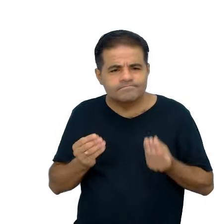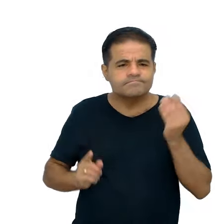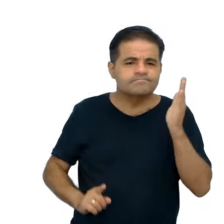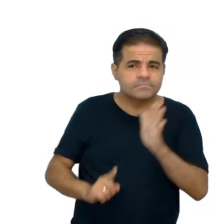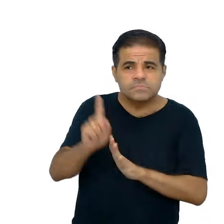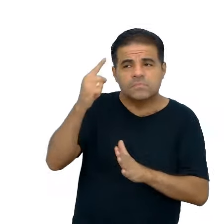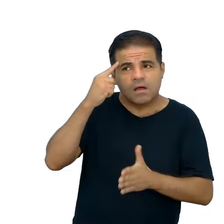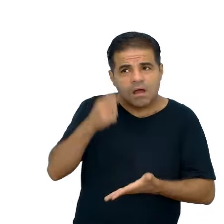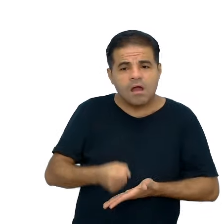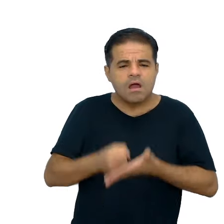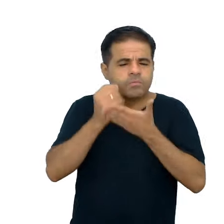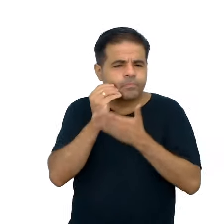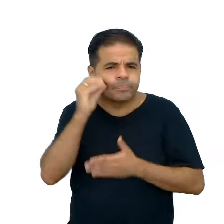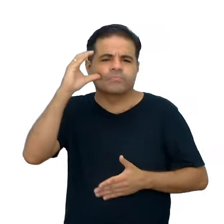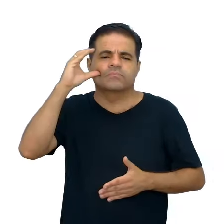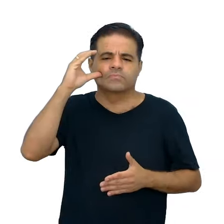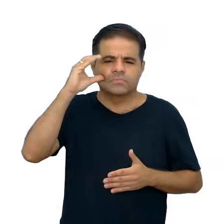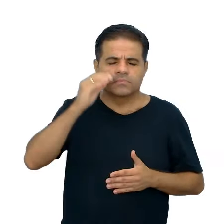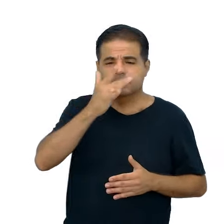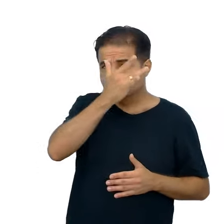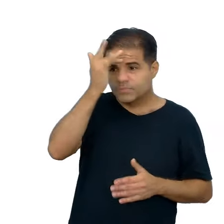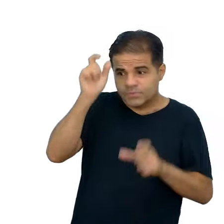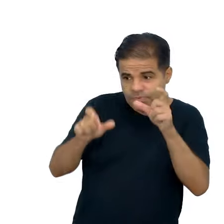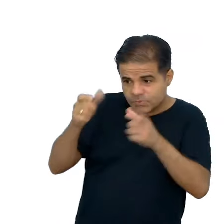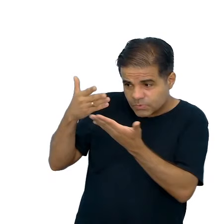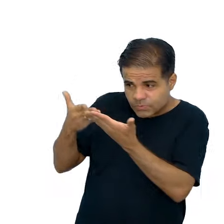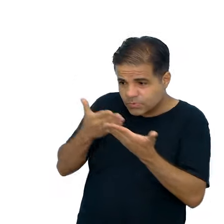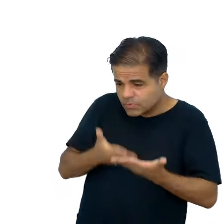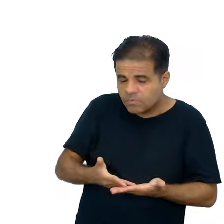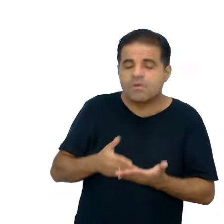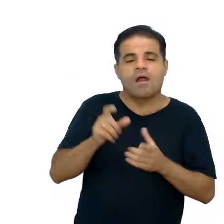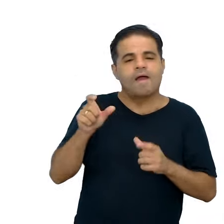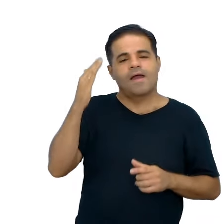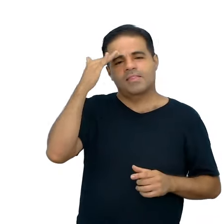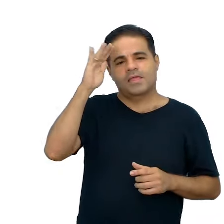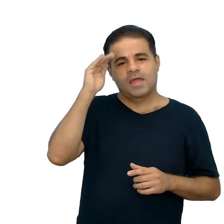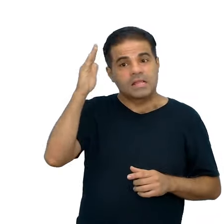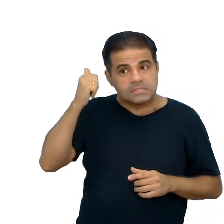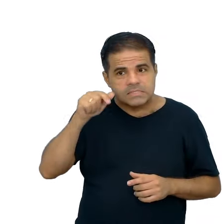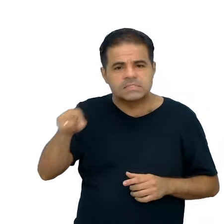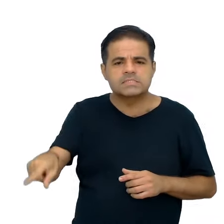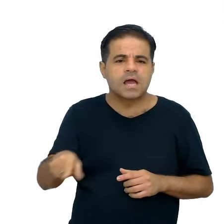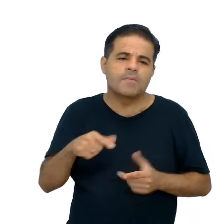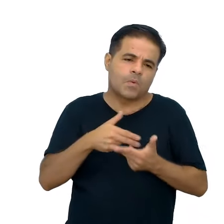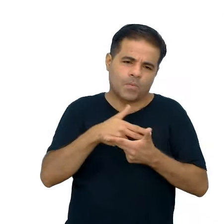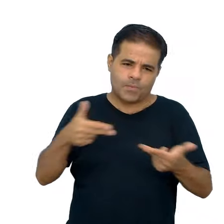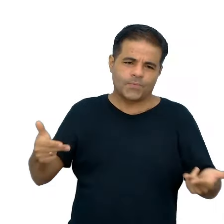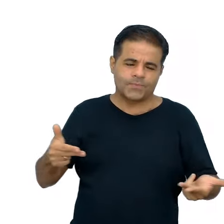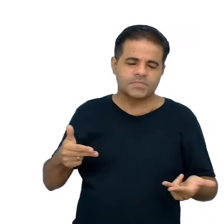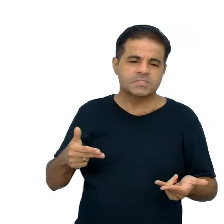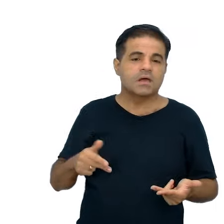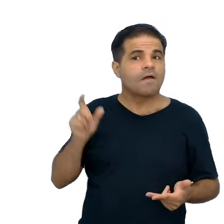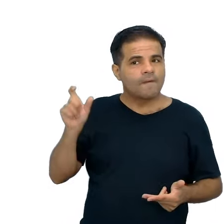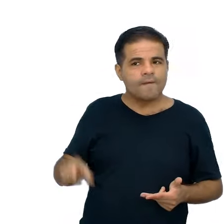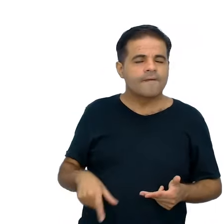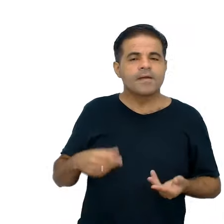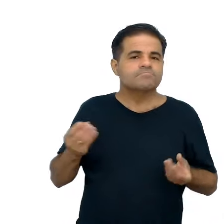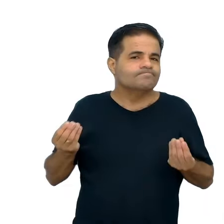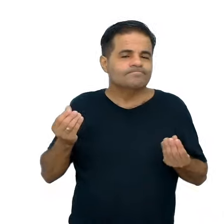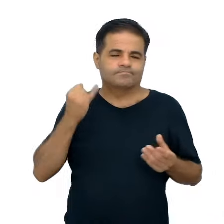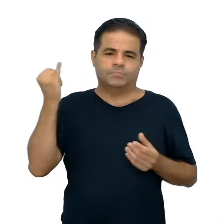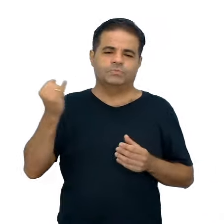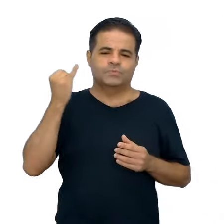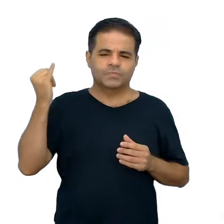levantam os conhecimentos prévios dos estudantes, eles até compreendem que eles até sabem alguma coisa, né, isso é muito